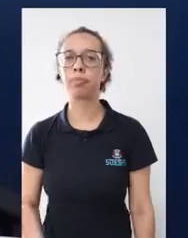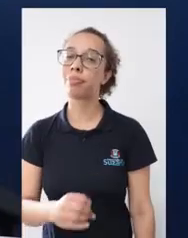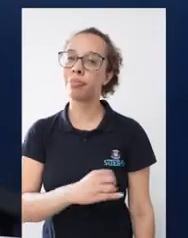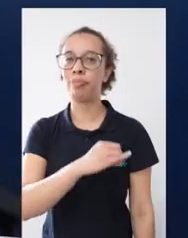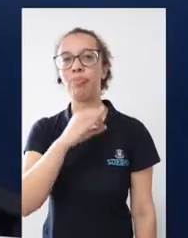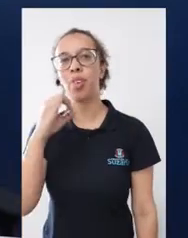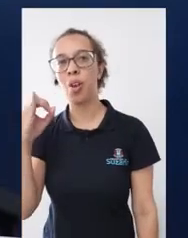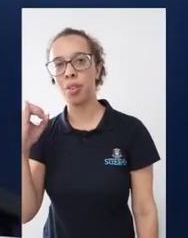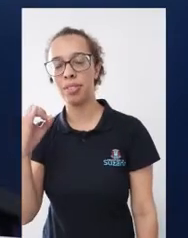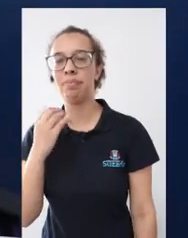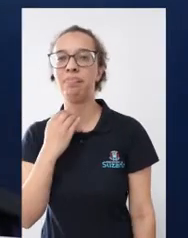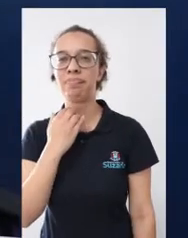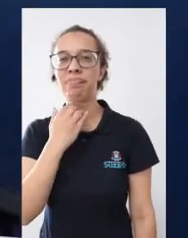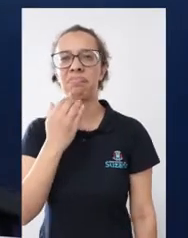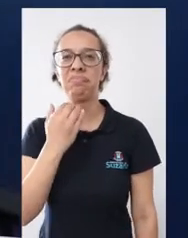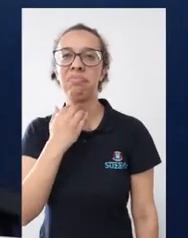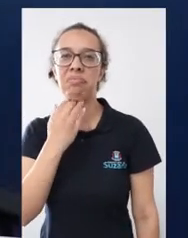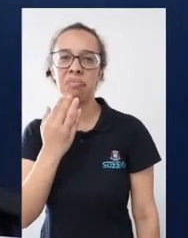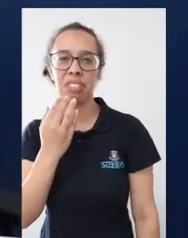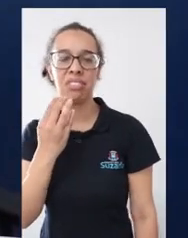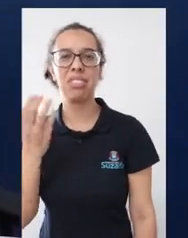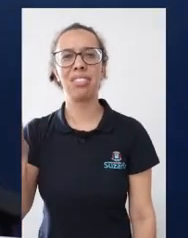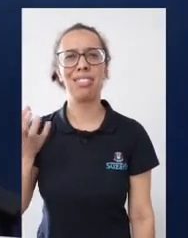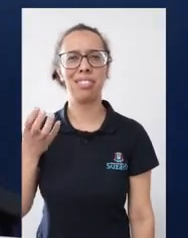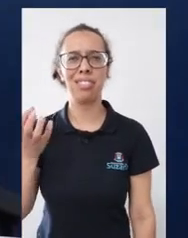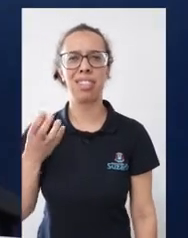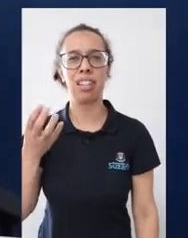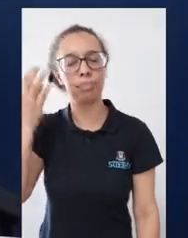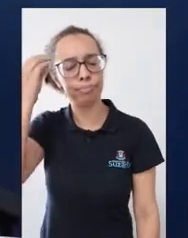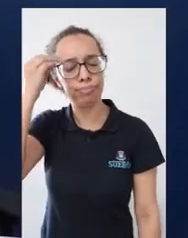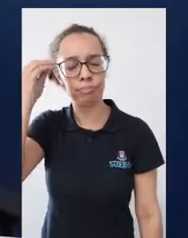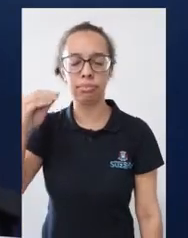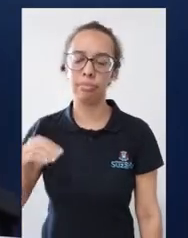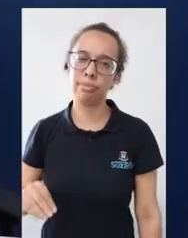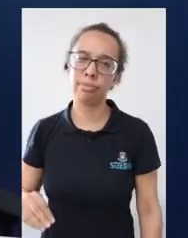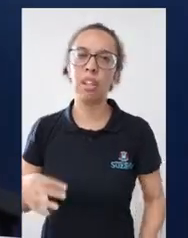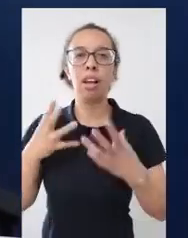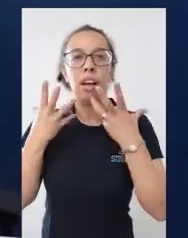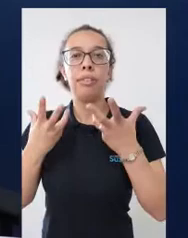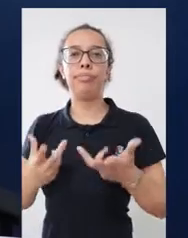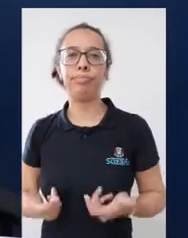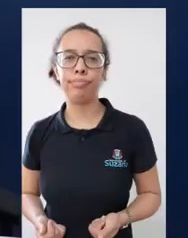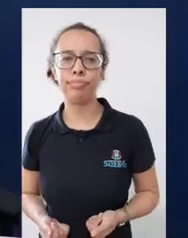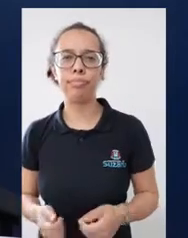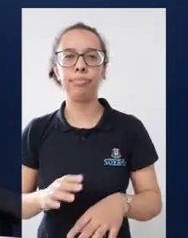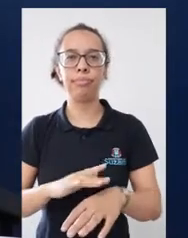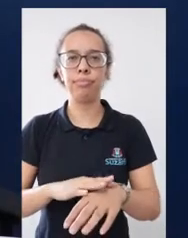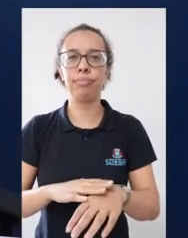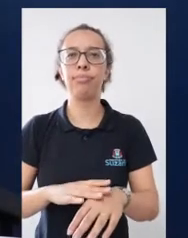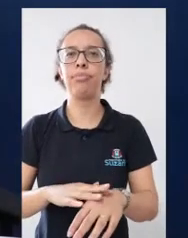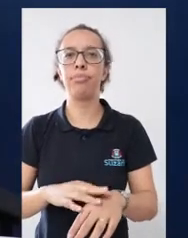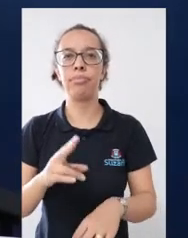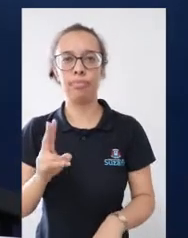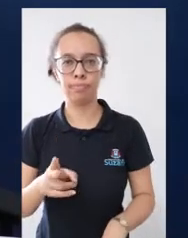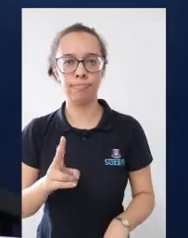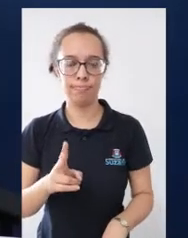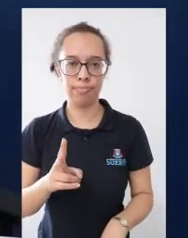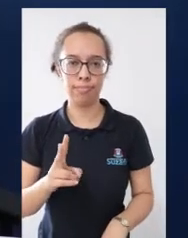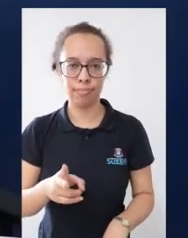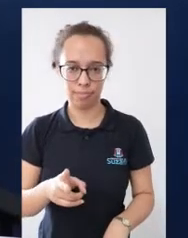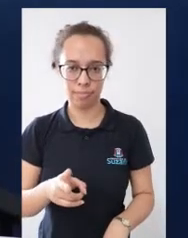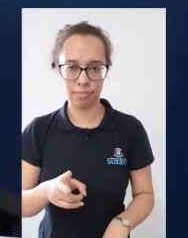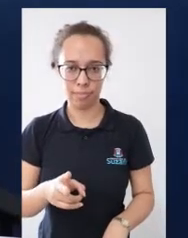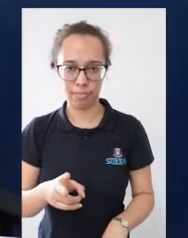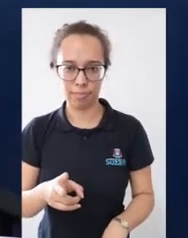Olá! Desânimo para trabalhar, para estudar, fica doente com facilidade e sem disposição. Com certeza